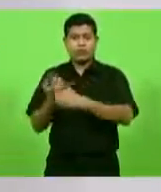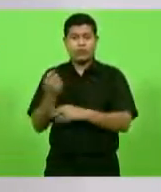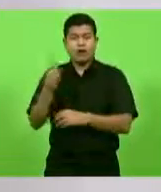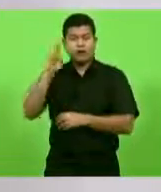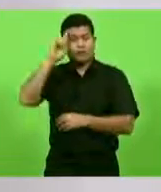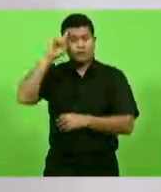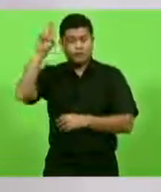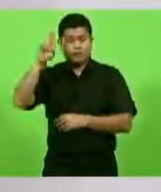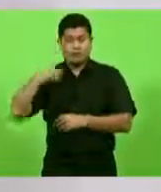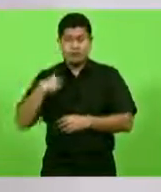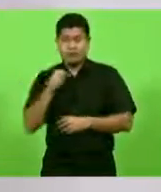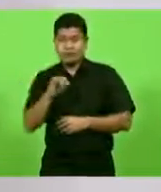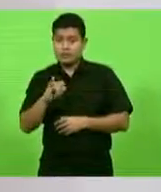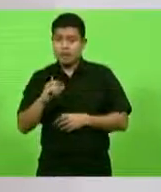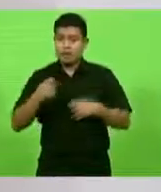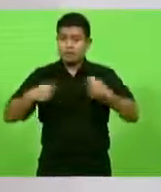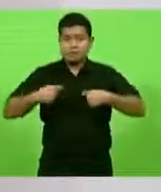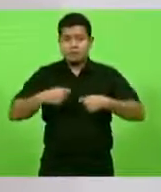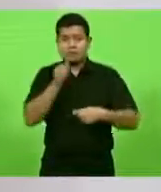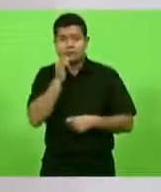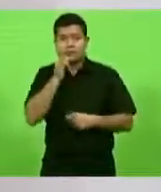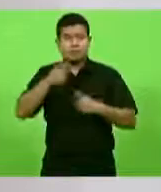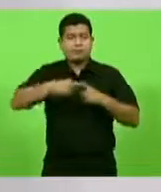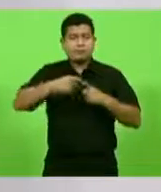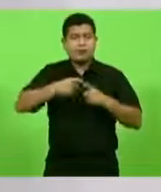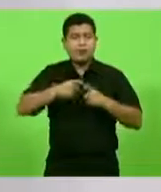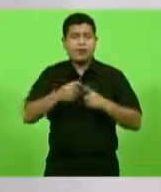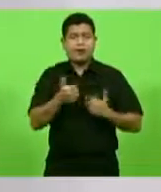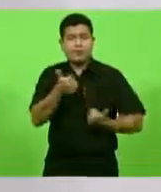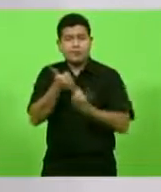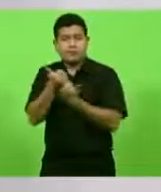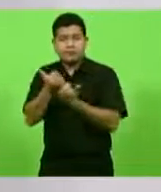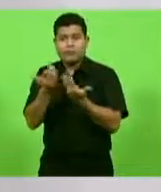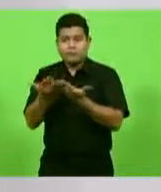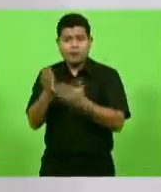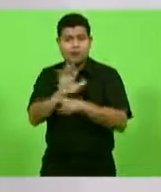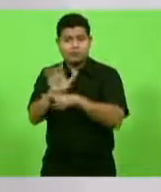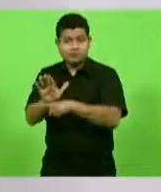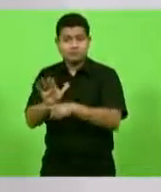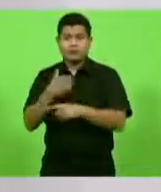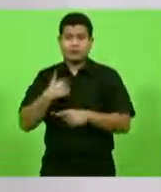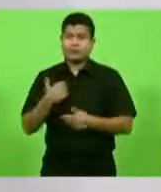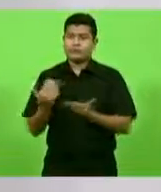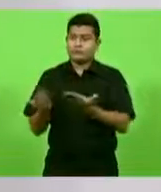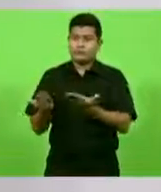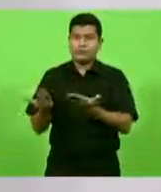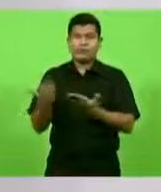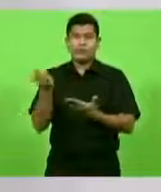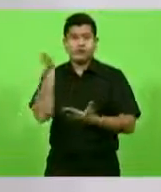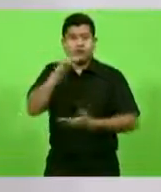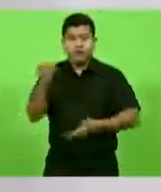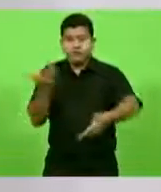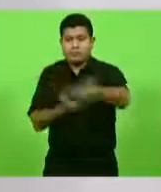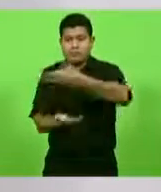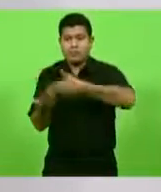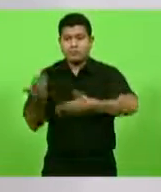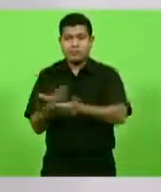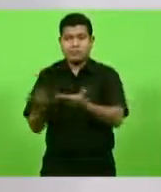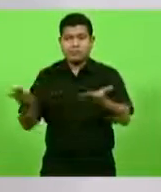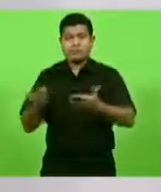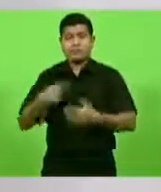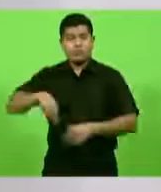médico, de um apoio, de um hospital para outro é mais importante. Nós lutamos, a região lutou, as